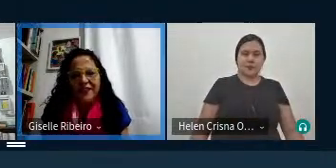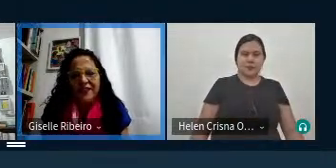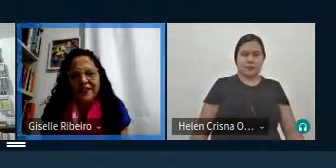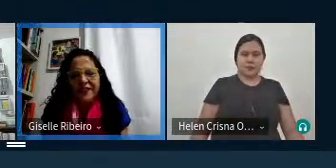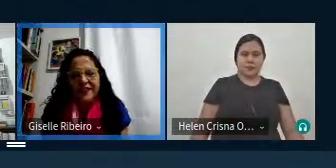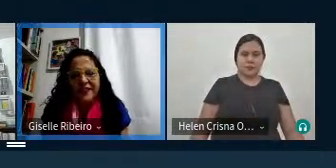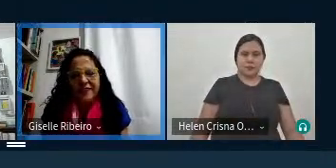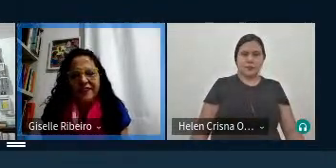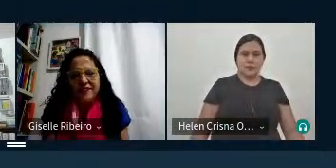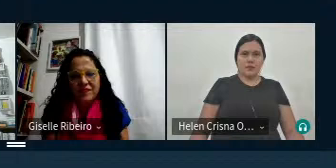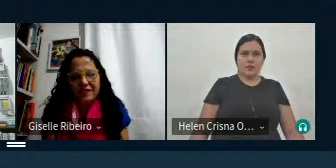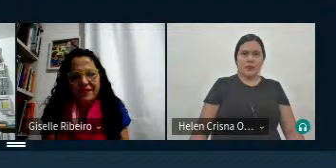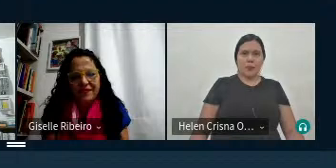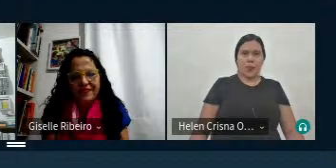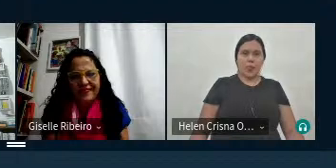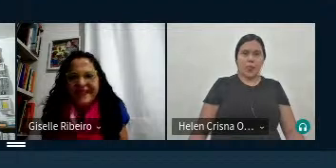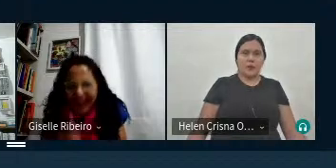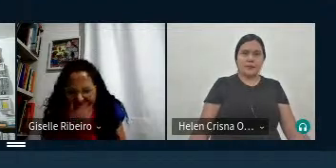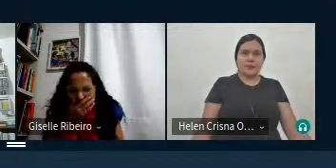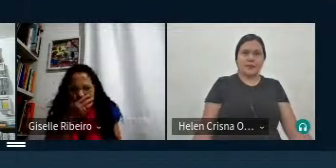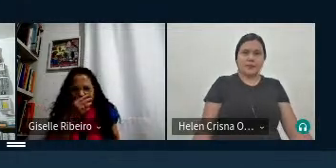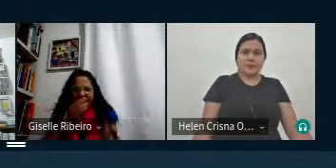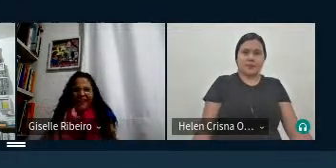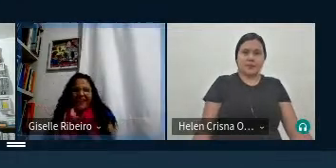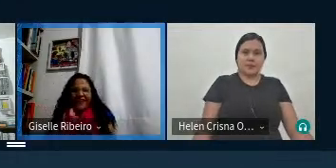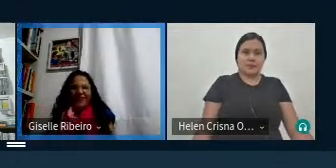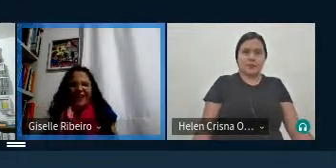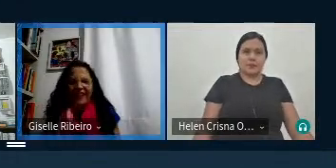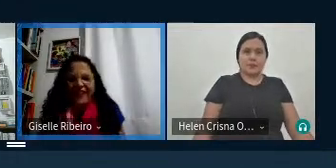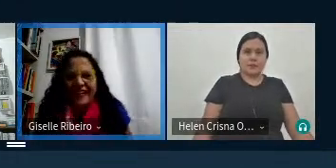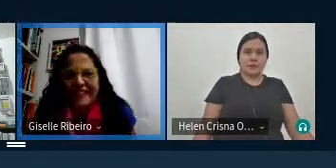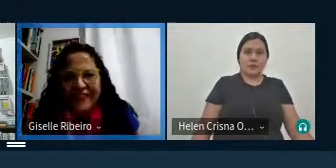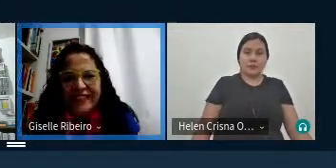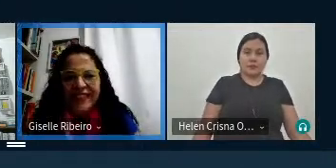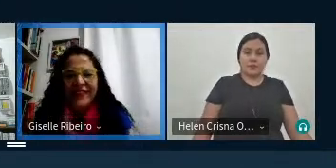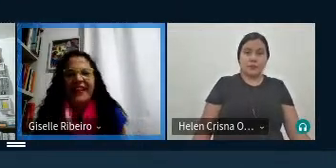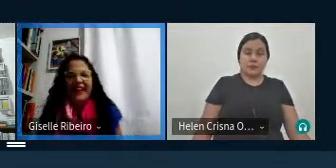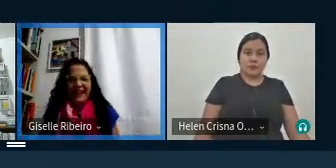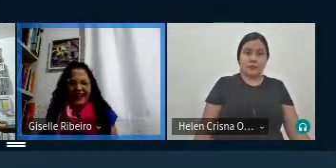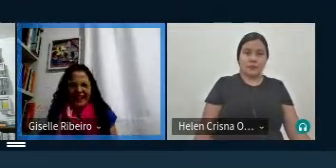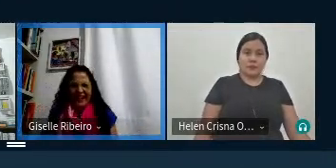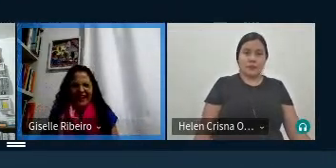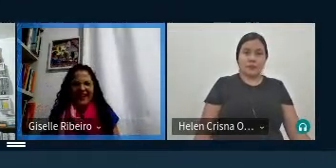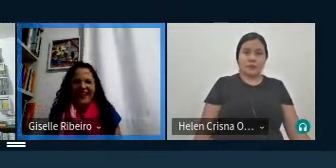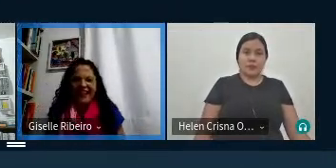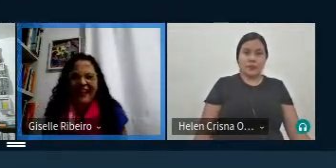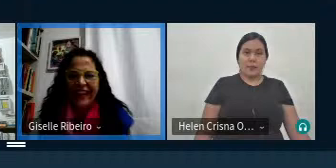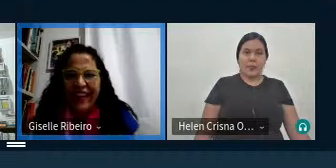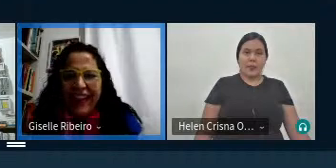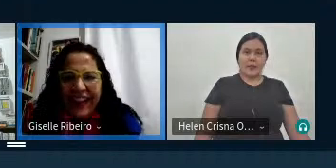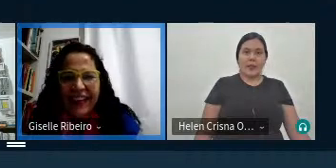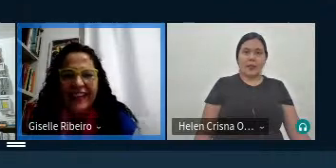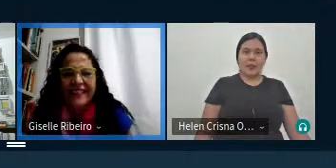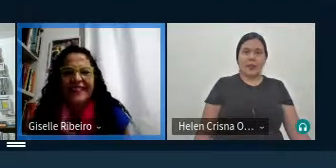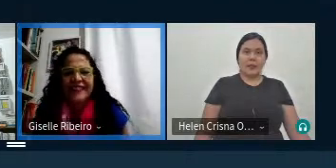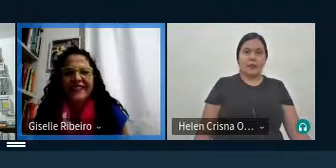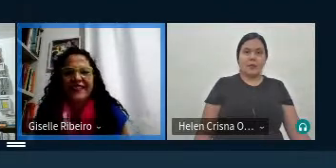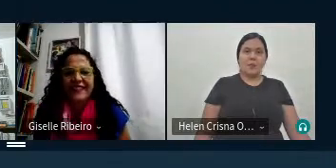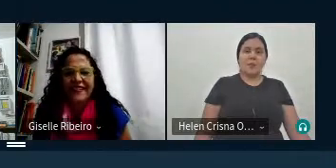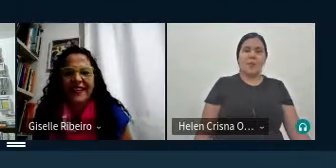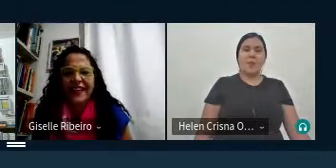a Gerardo desculpa pode falar fala Márcio Márcio ia falar é a Márcio